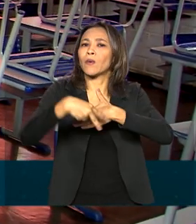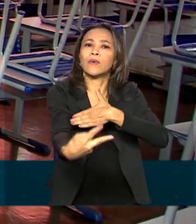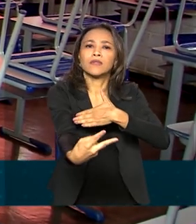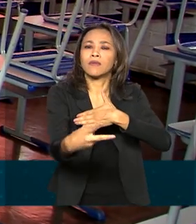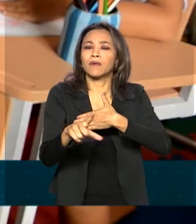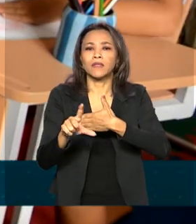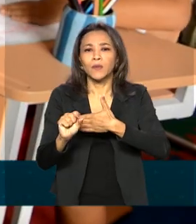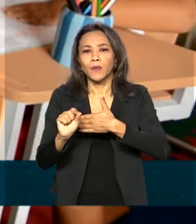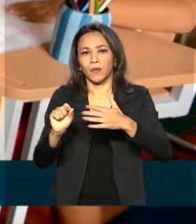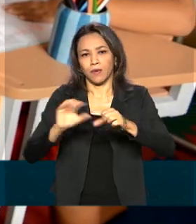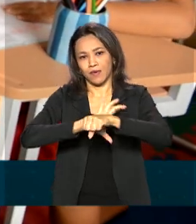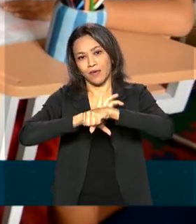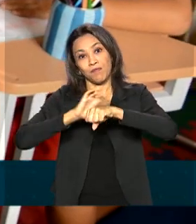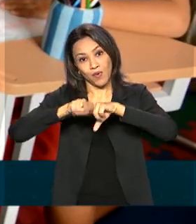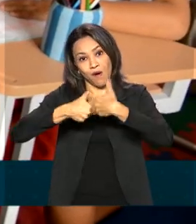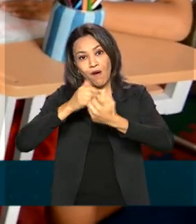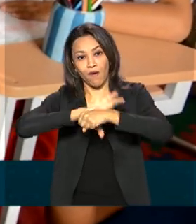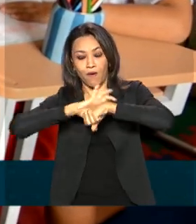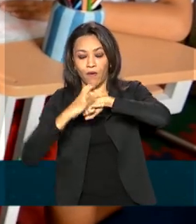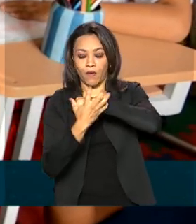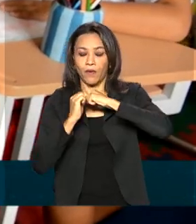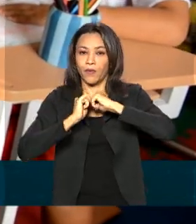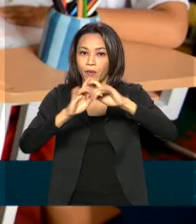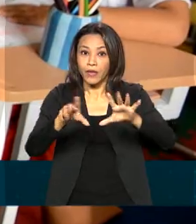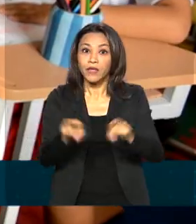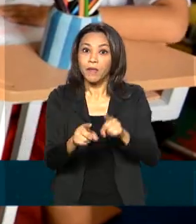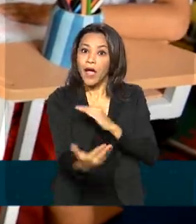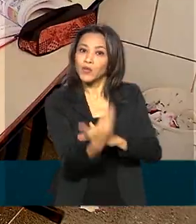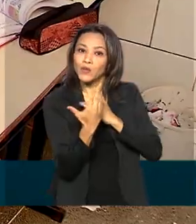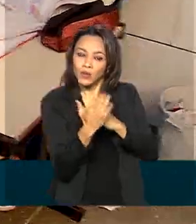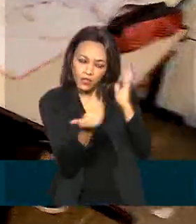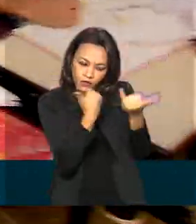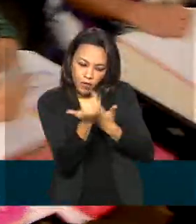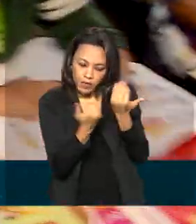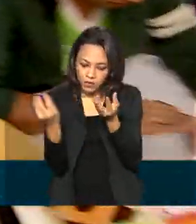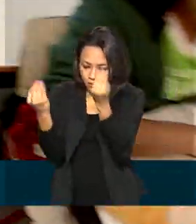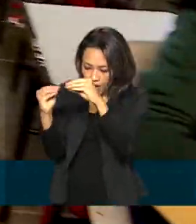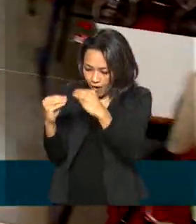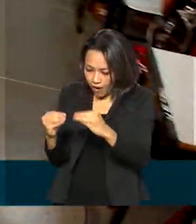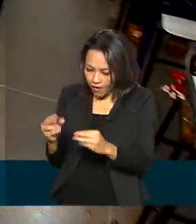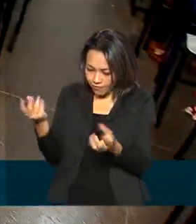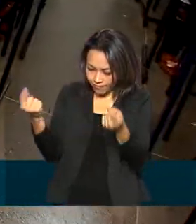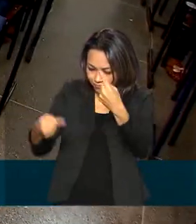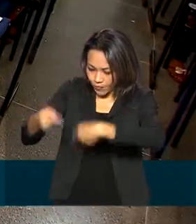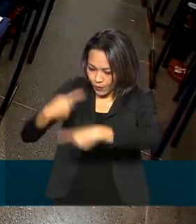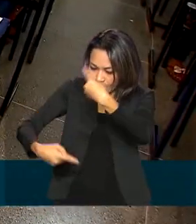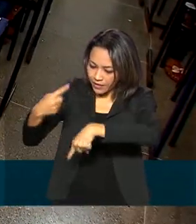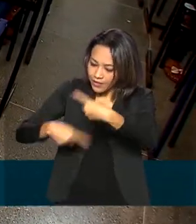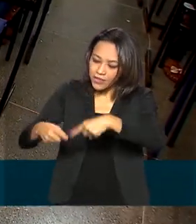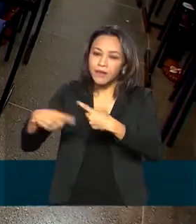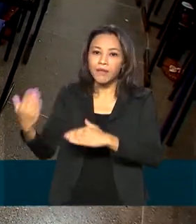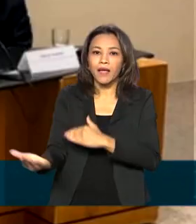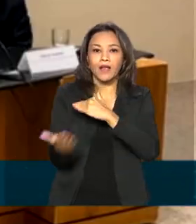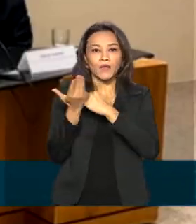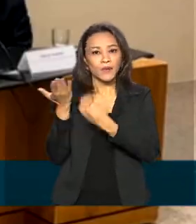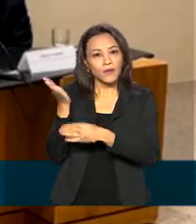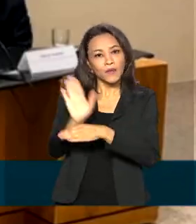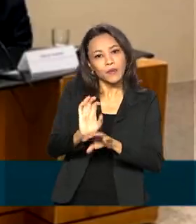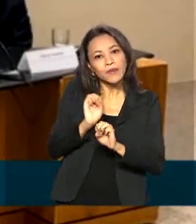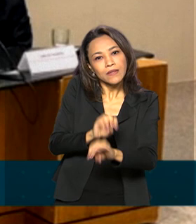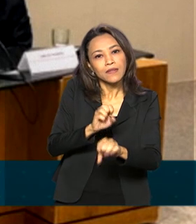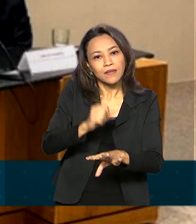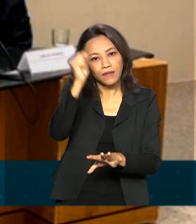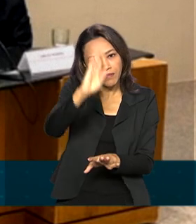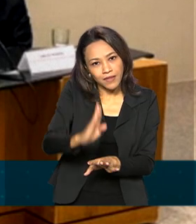pelo coronavírus e na elaboração de políticas públicas na educação brasileira que atendam pós-pandemia. Nós